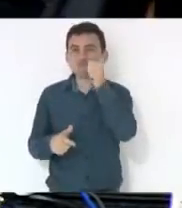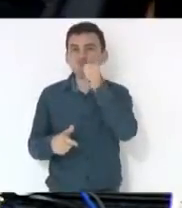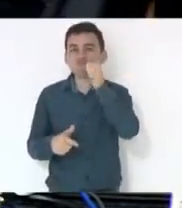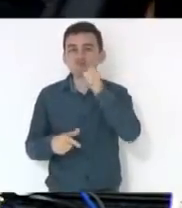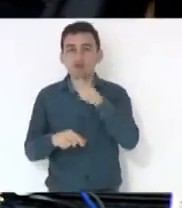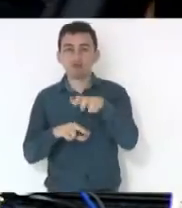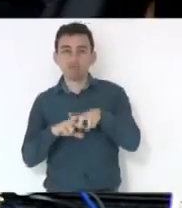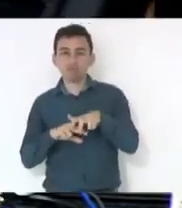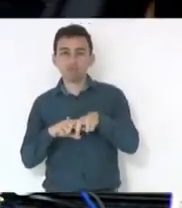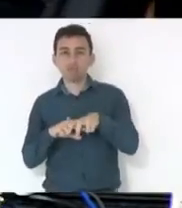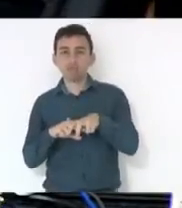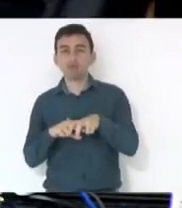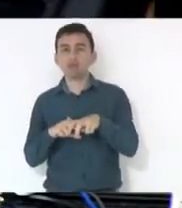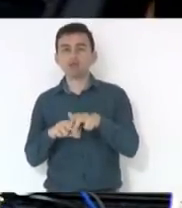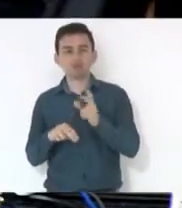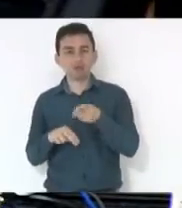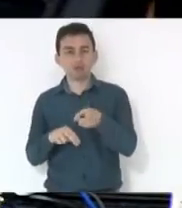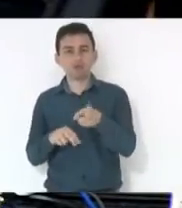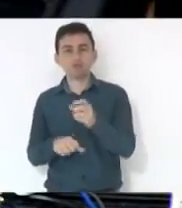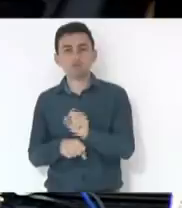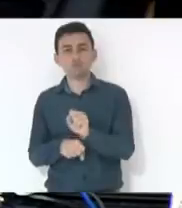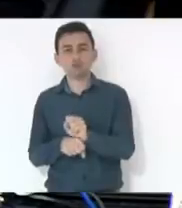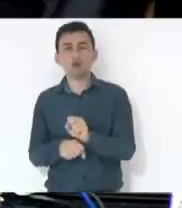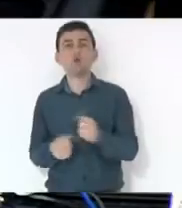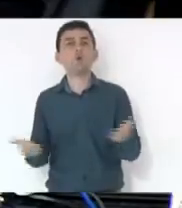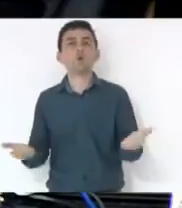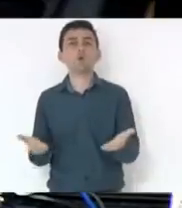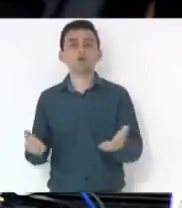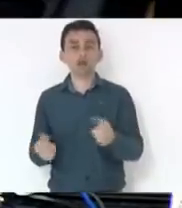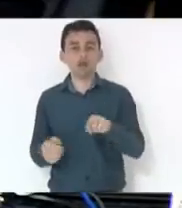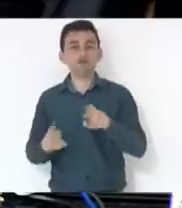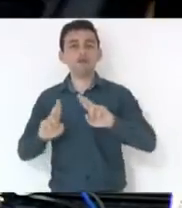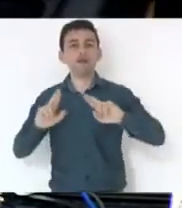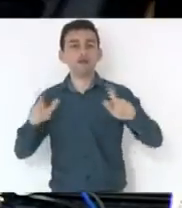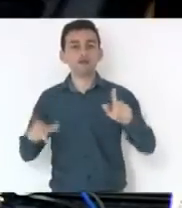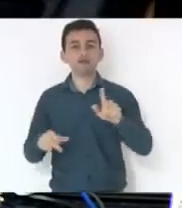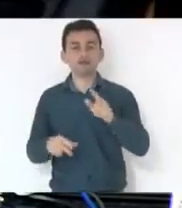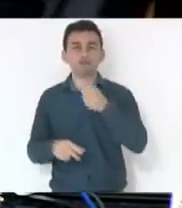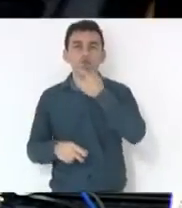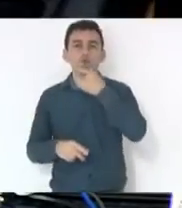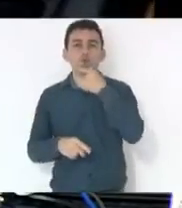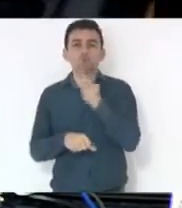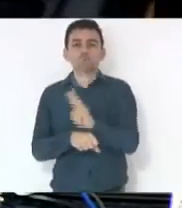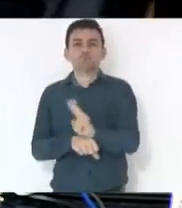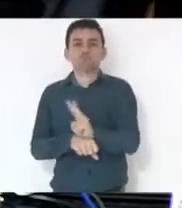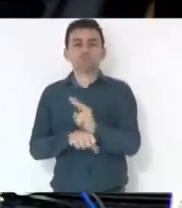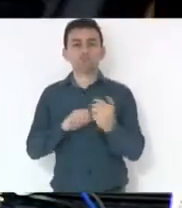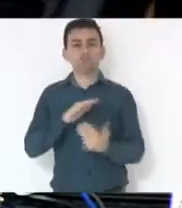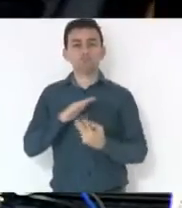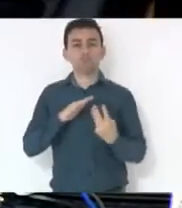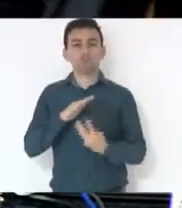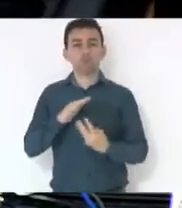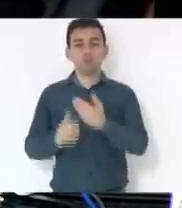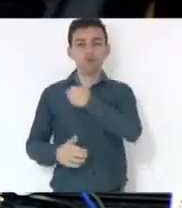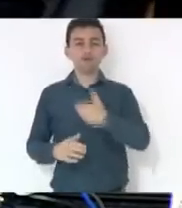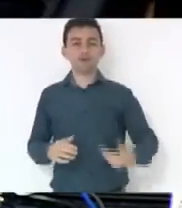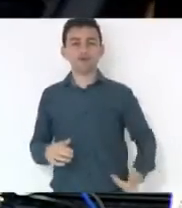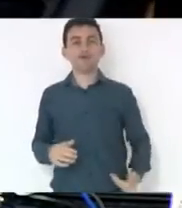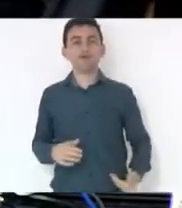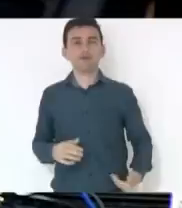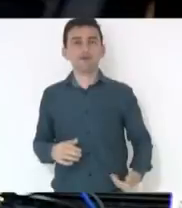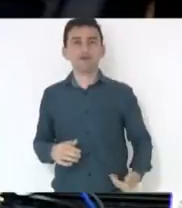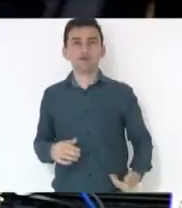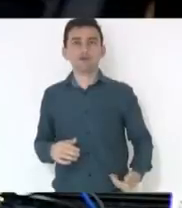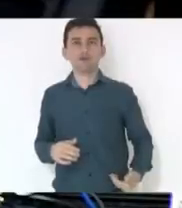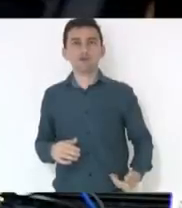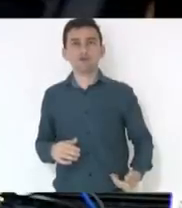não existe mais. Hoje em dia existe um vigilante efetivamente terceirizado pelo governo que faz às vezes da